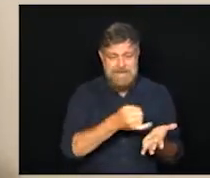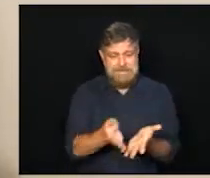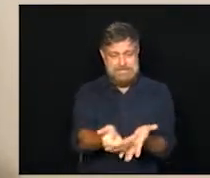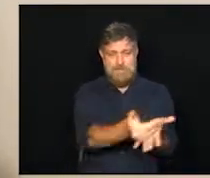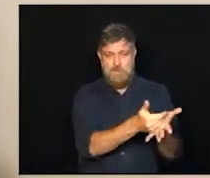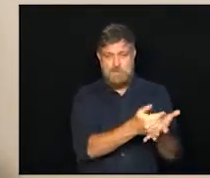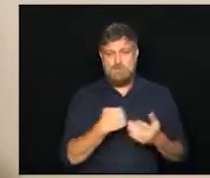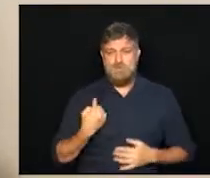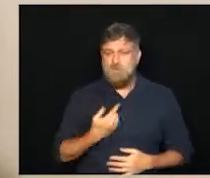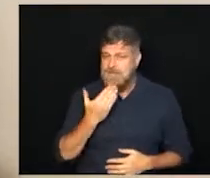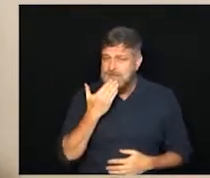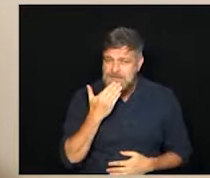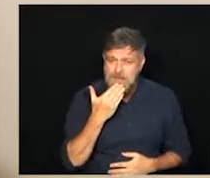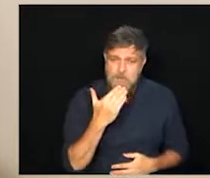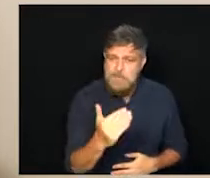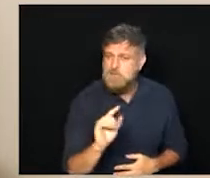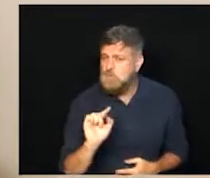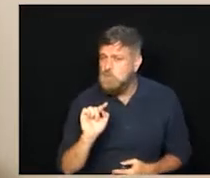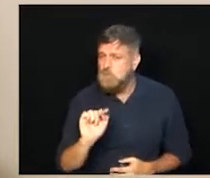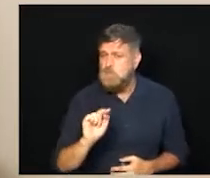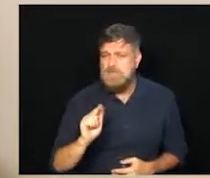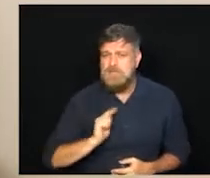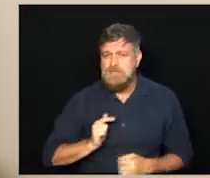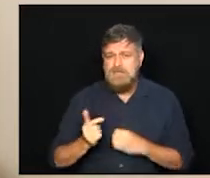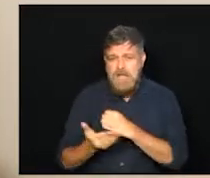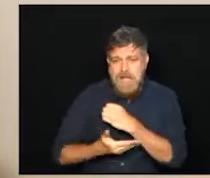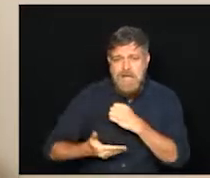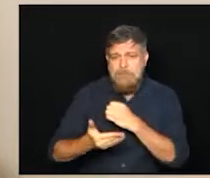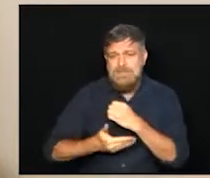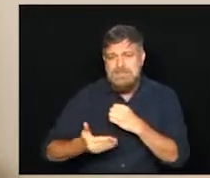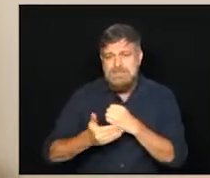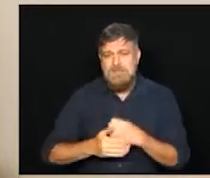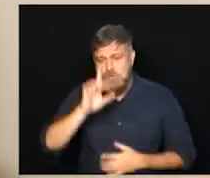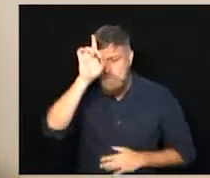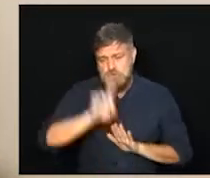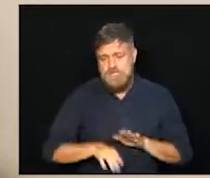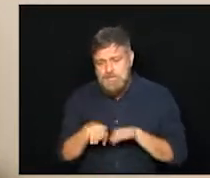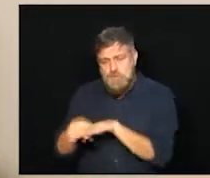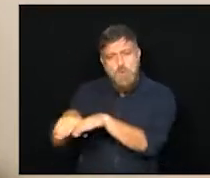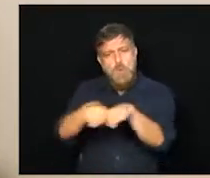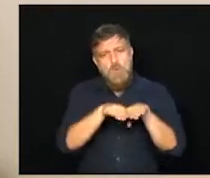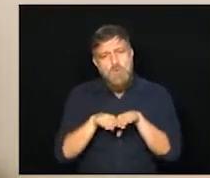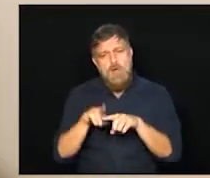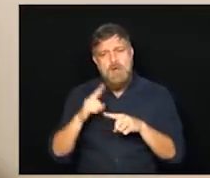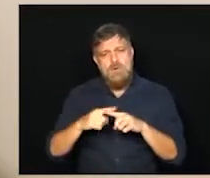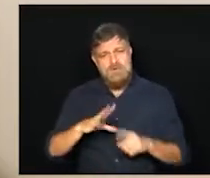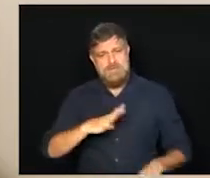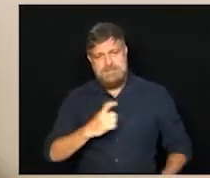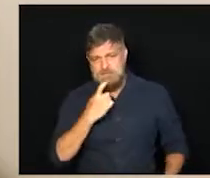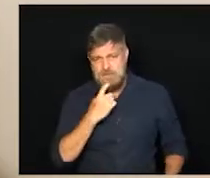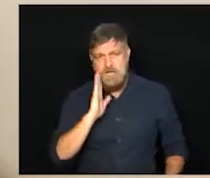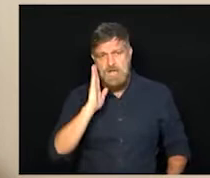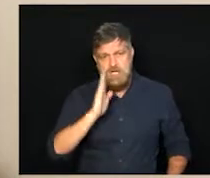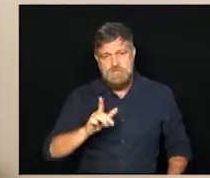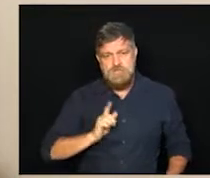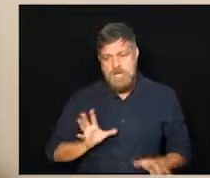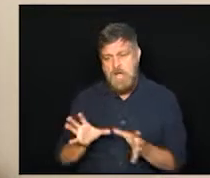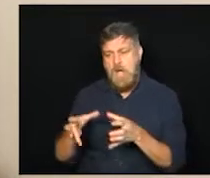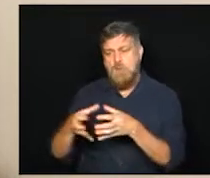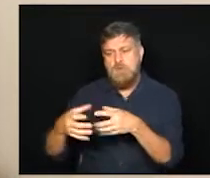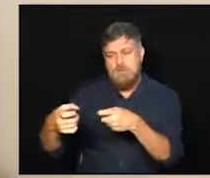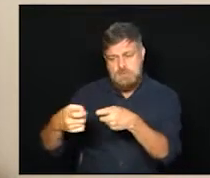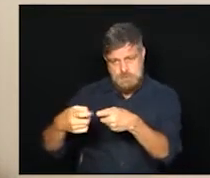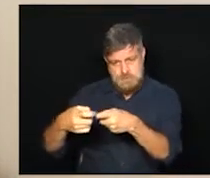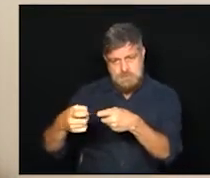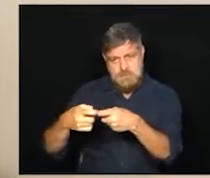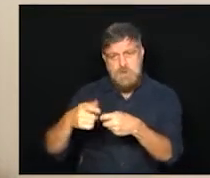estamos reivindicando isso baseado no princípio da isonomia, porque o município já concedeu isso a um grupo de médicos